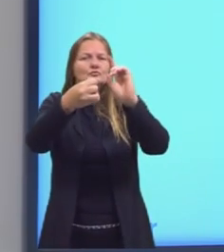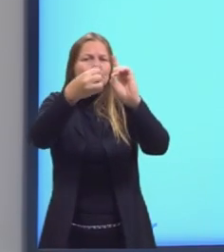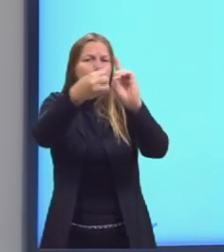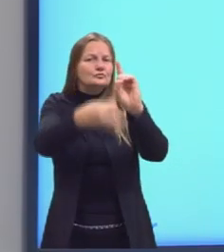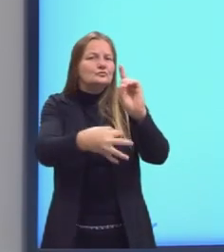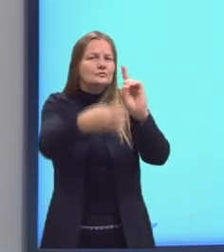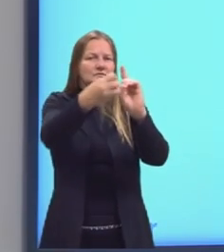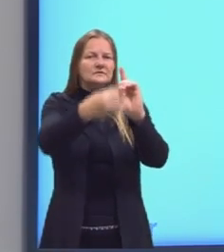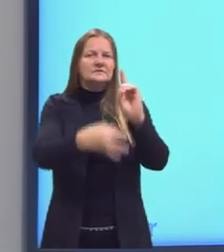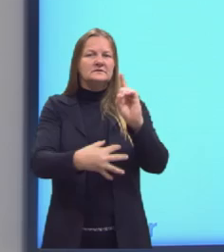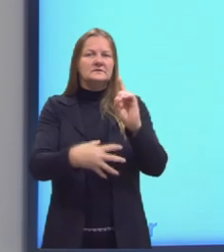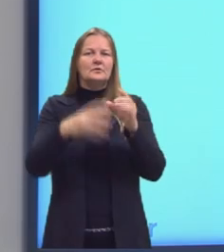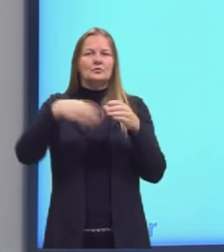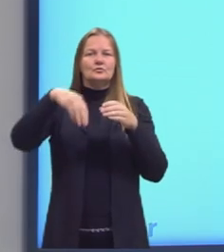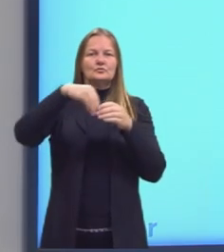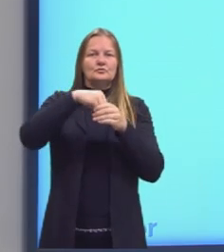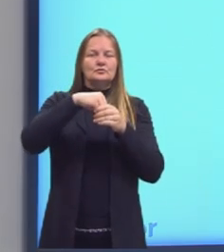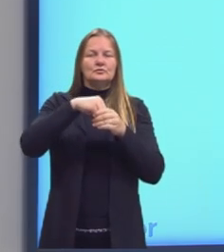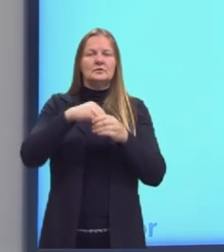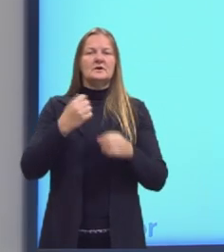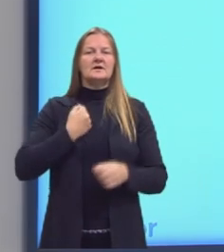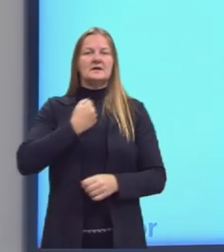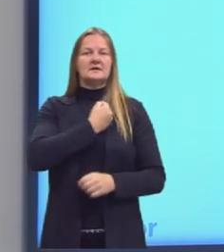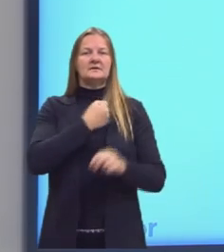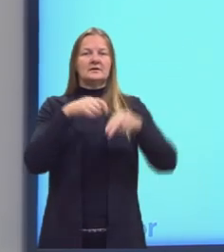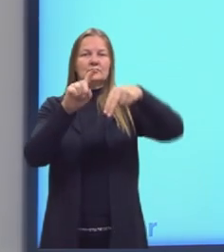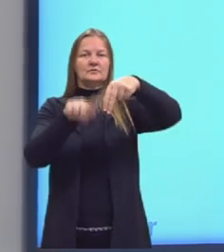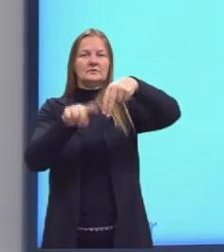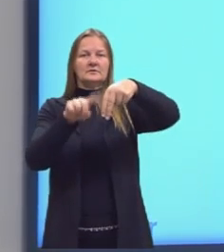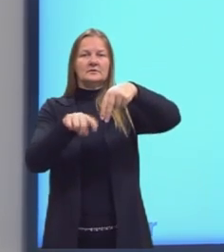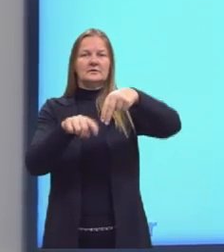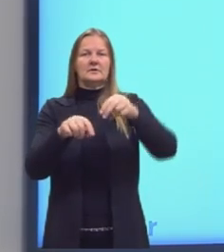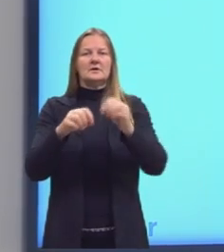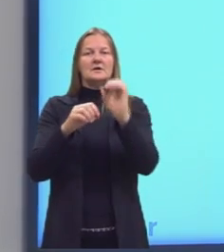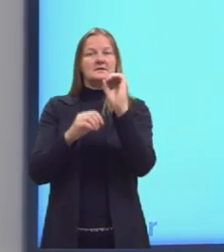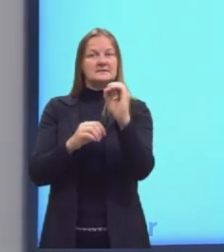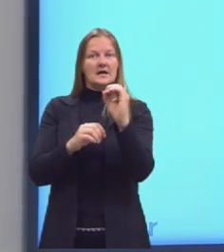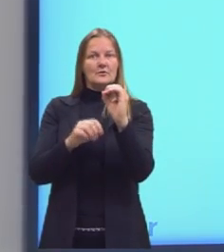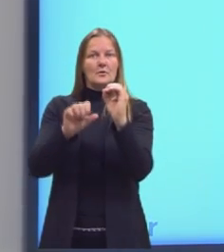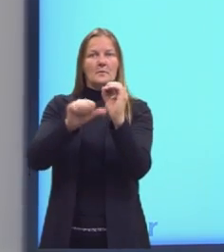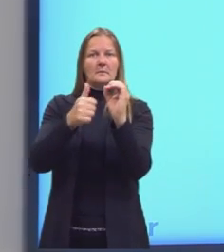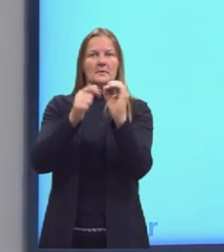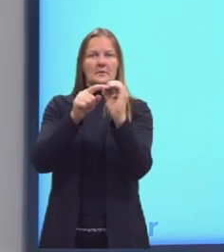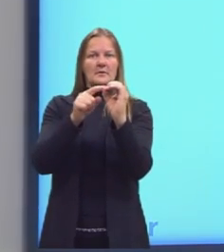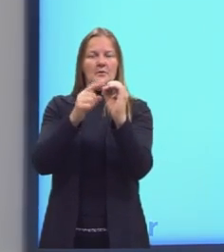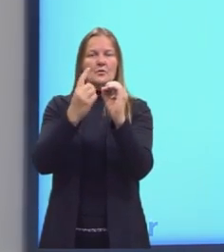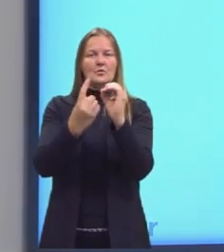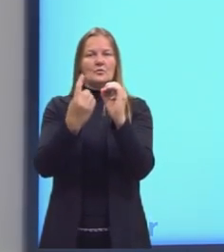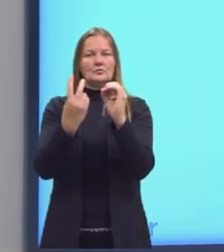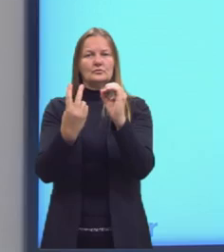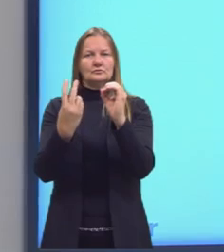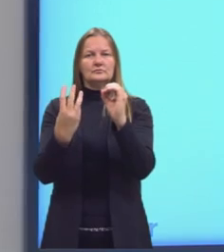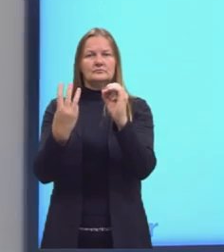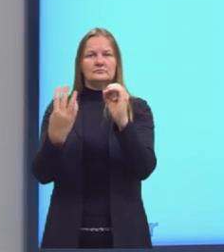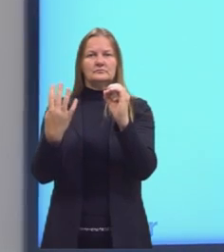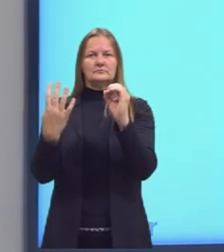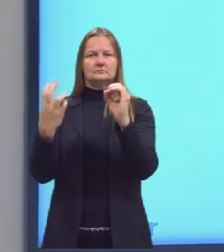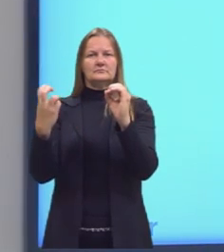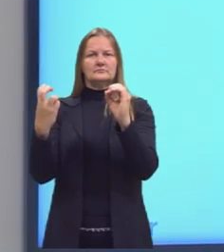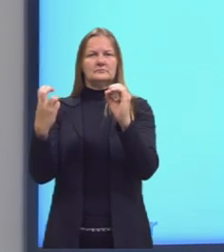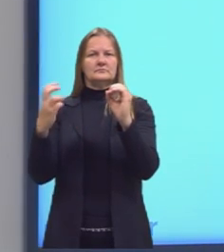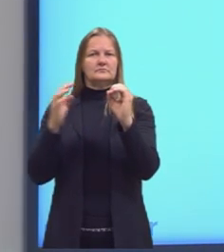conjunto. O conjunto dos naturais, ele começa então pelo número zero, após vem um, dois, três,